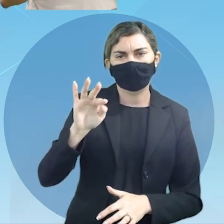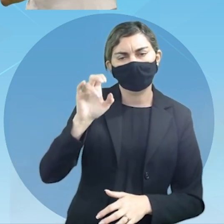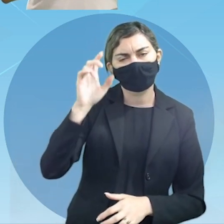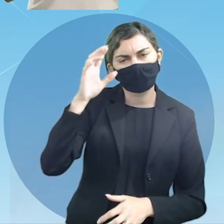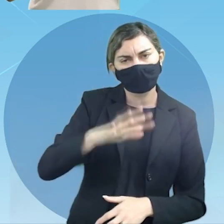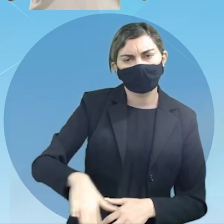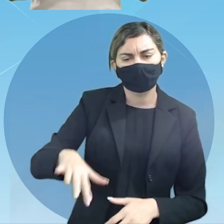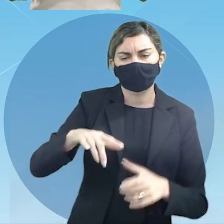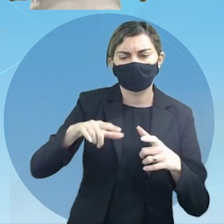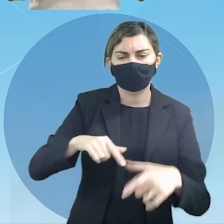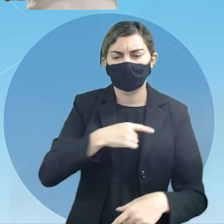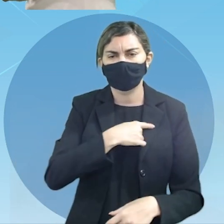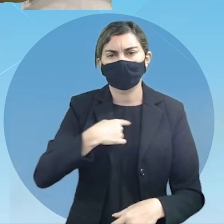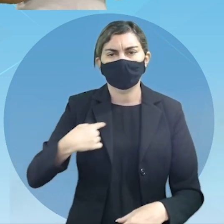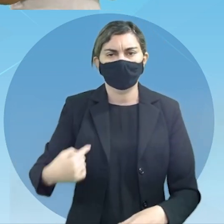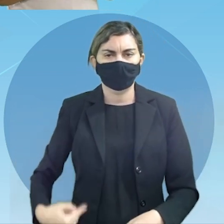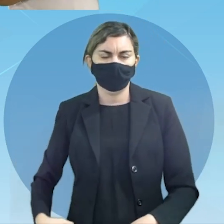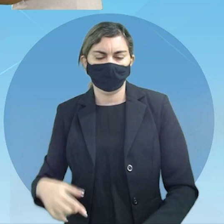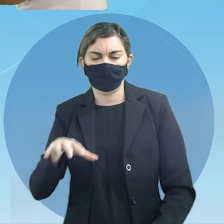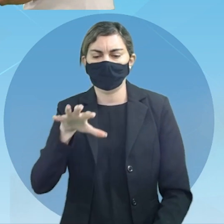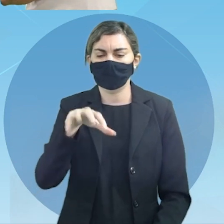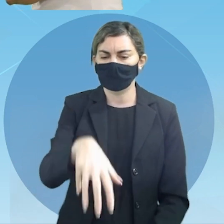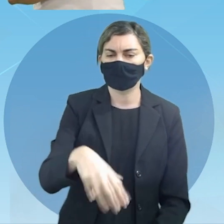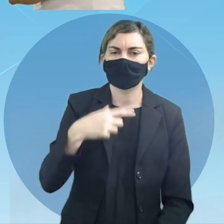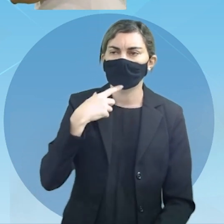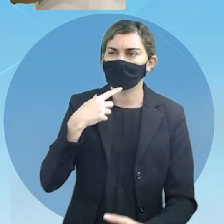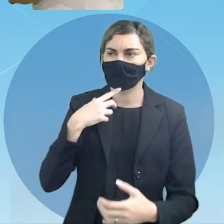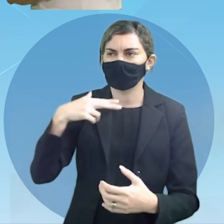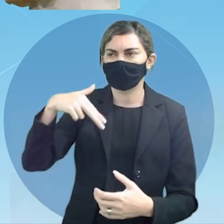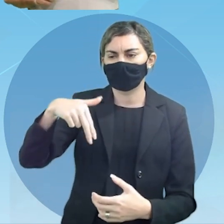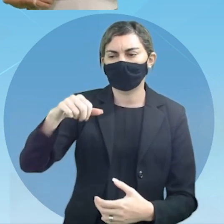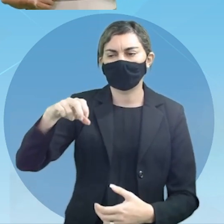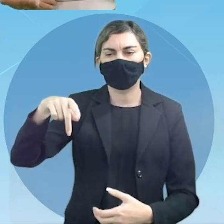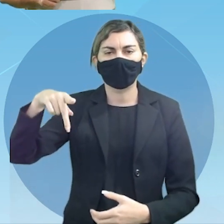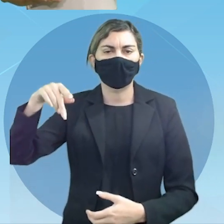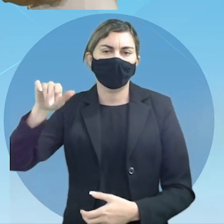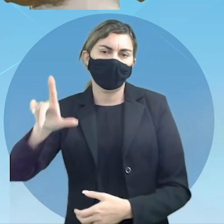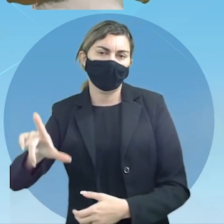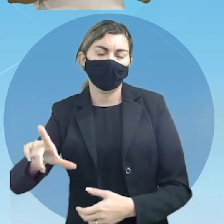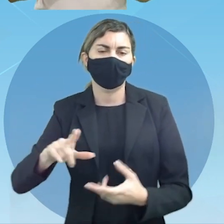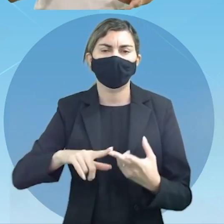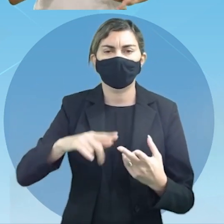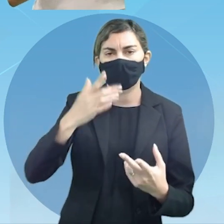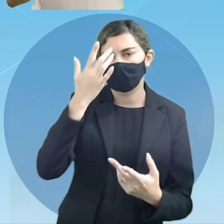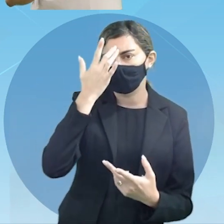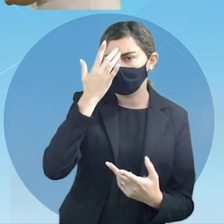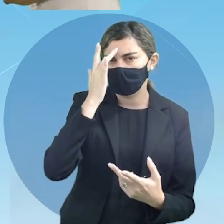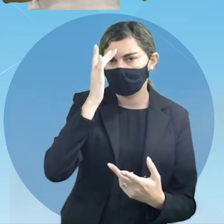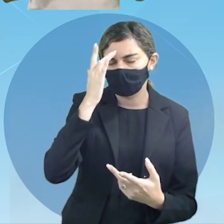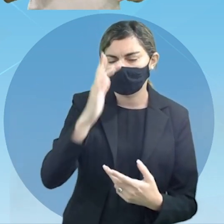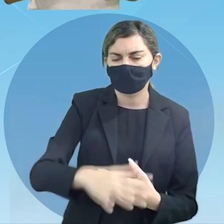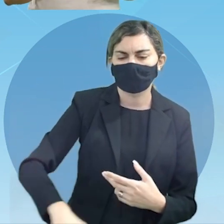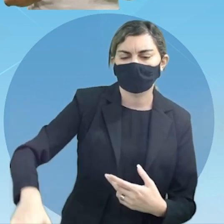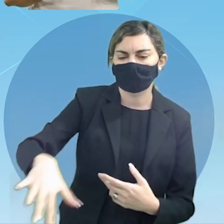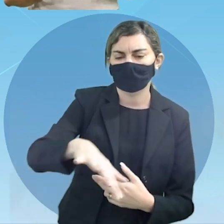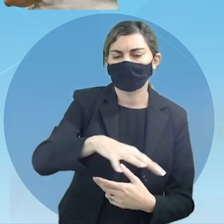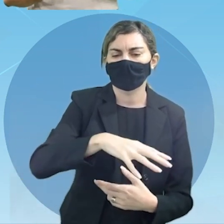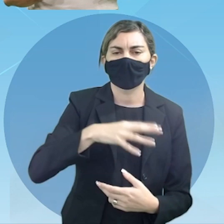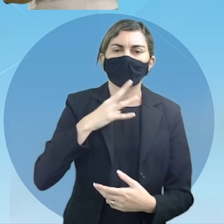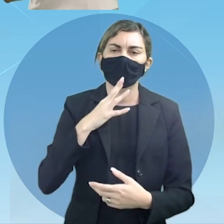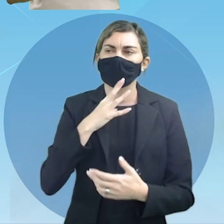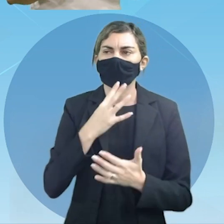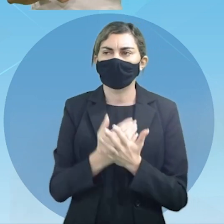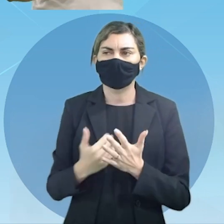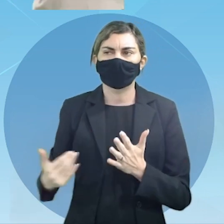região da China vejam só próximo ao Nepal e ao Butão Índia então para vocês conhecerem um pouco